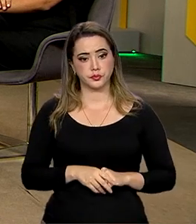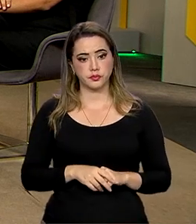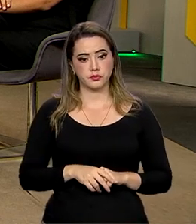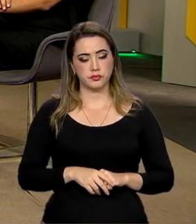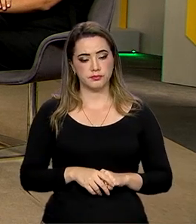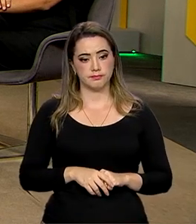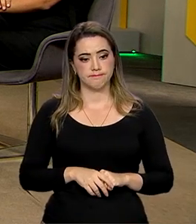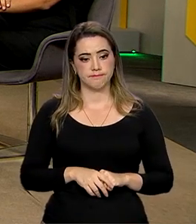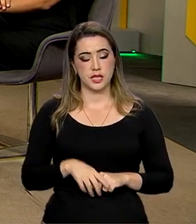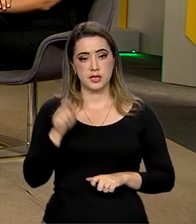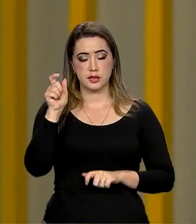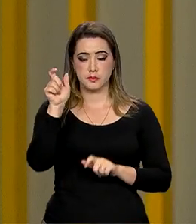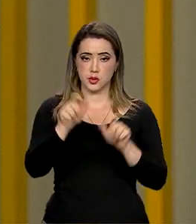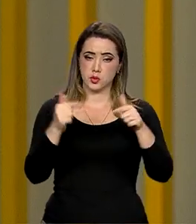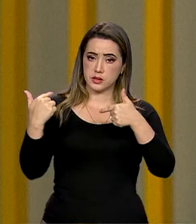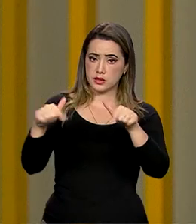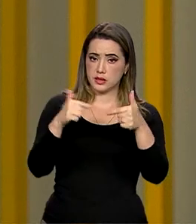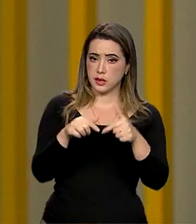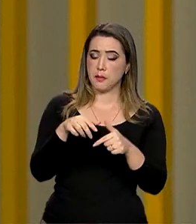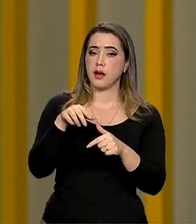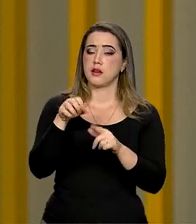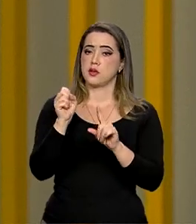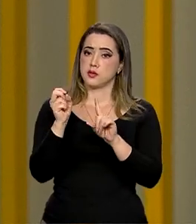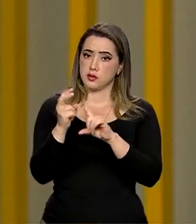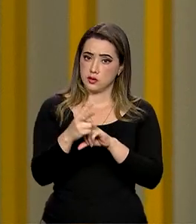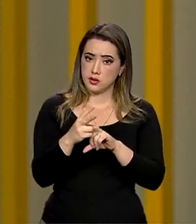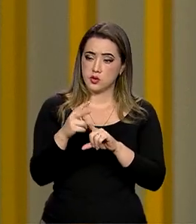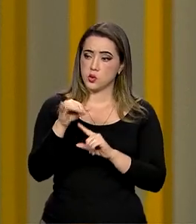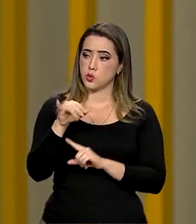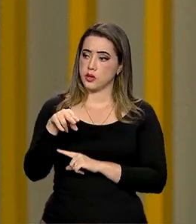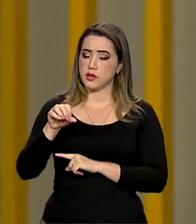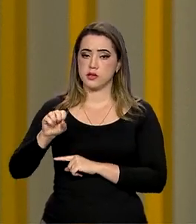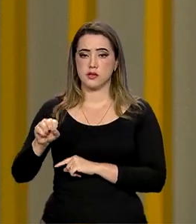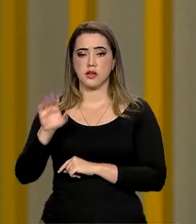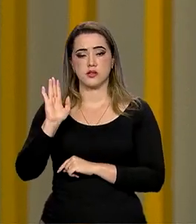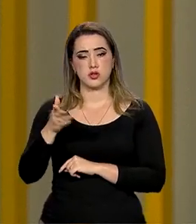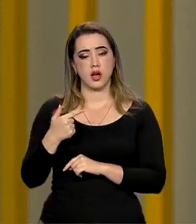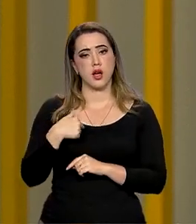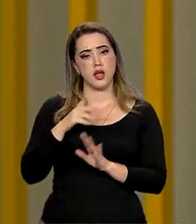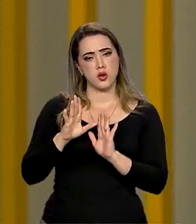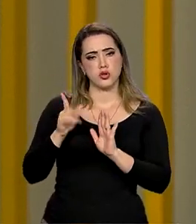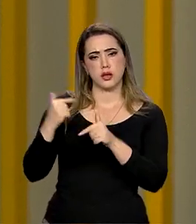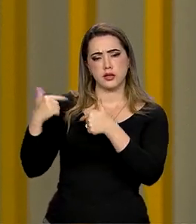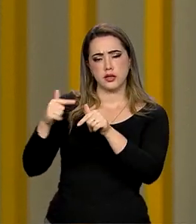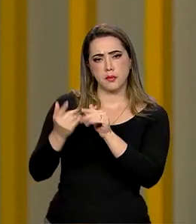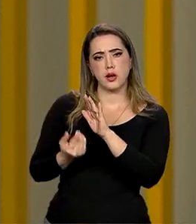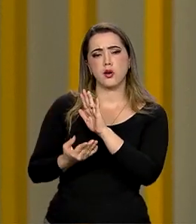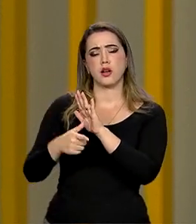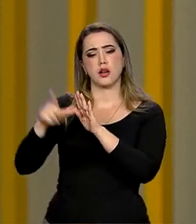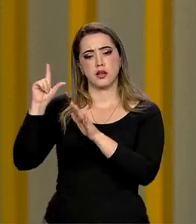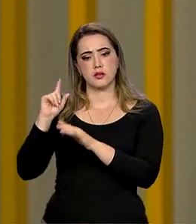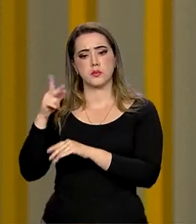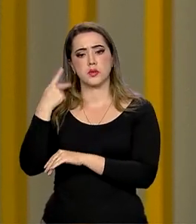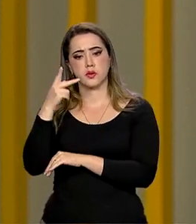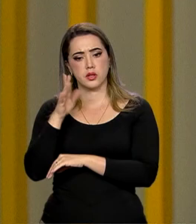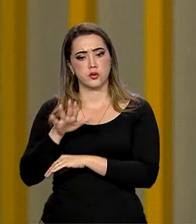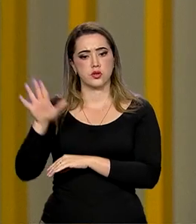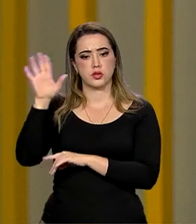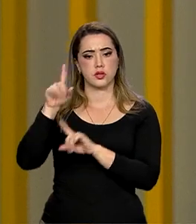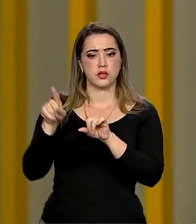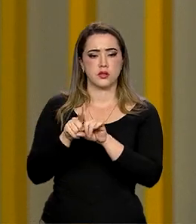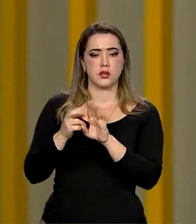INSS, em regra, eu que estou há muito tempo na casa, tive a oportunidade de ser procurador-geral, tive a oportunidade de ser diretor de orçamento antes de